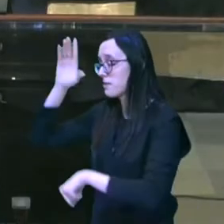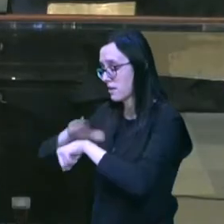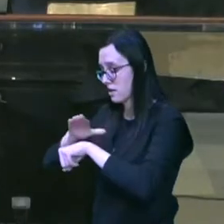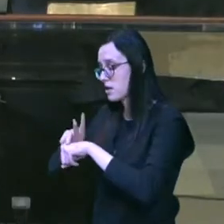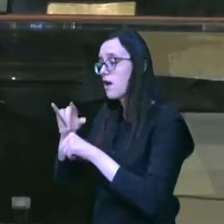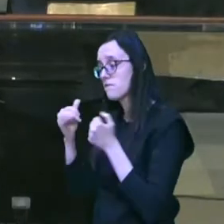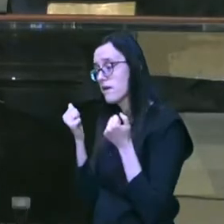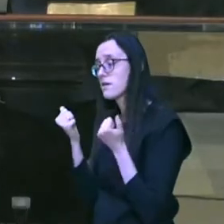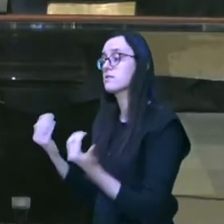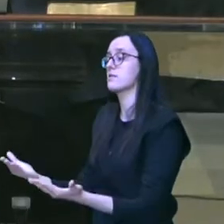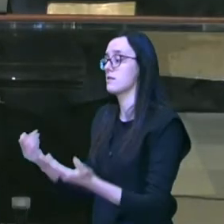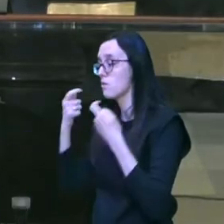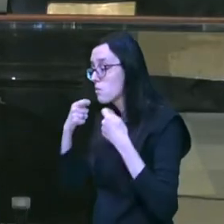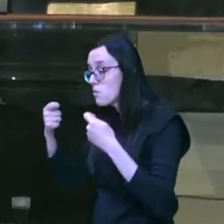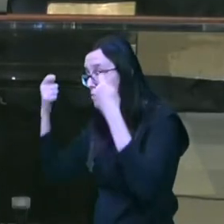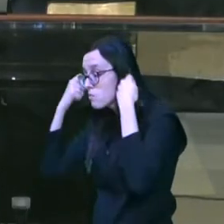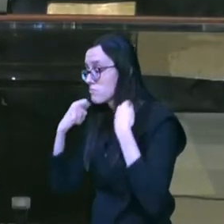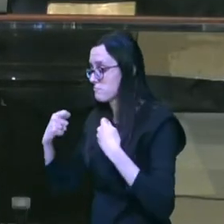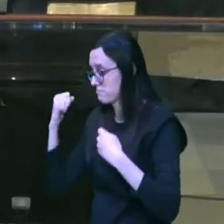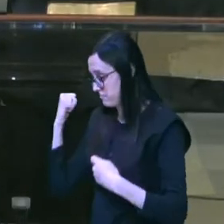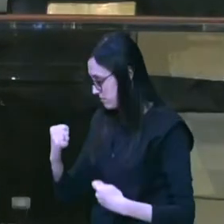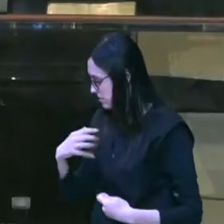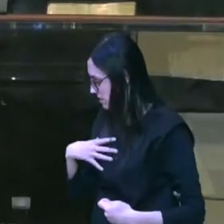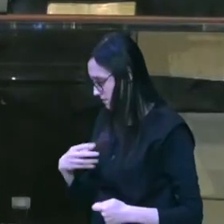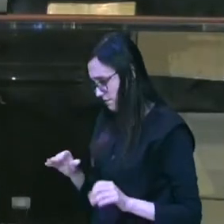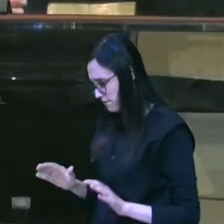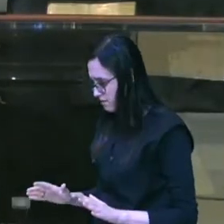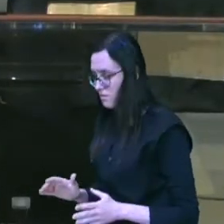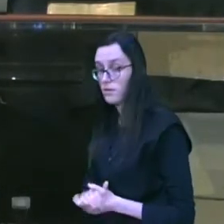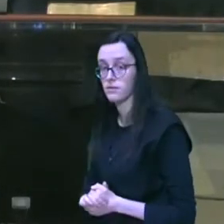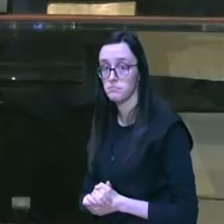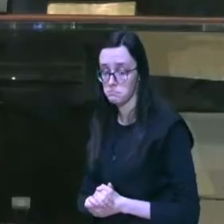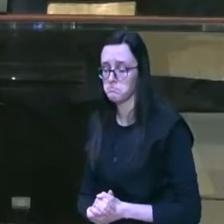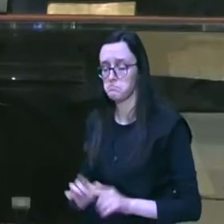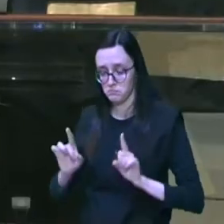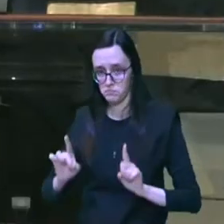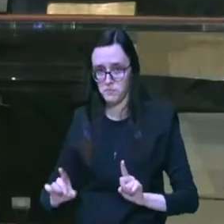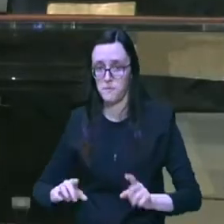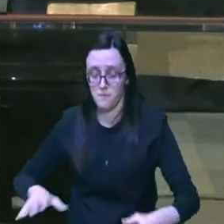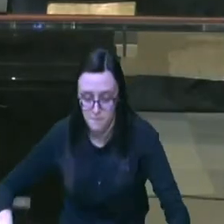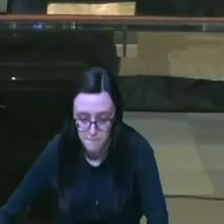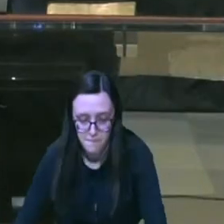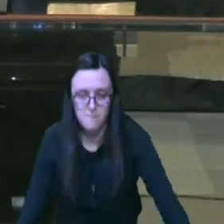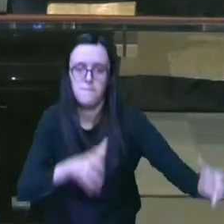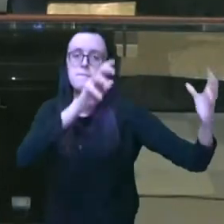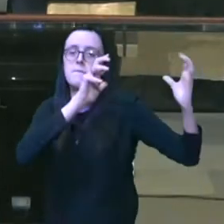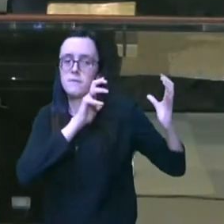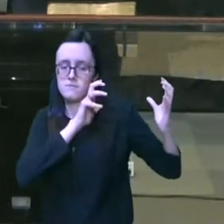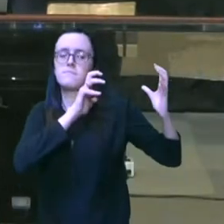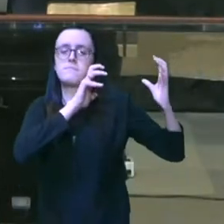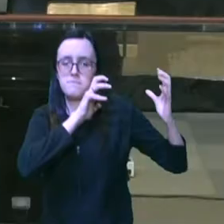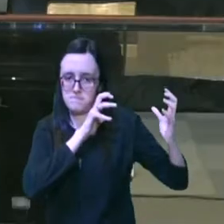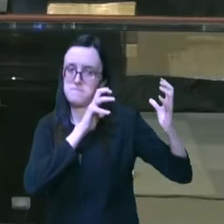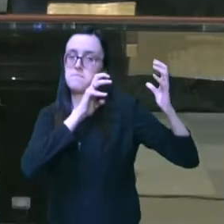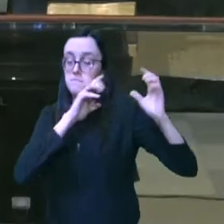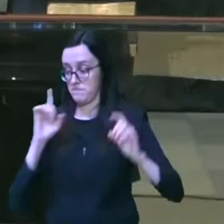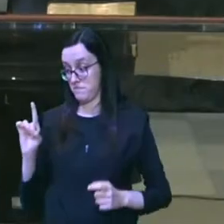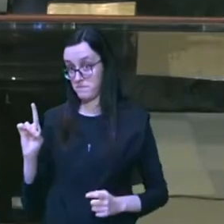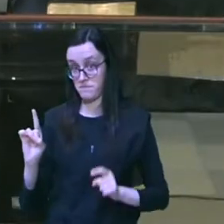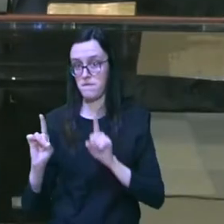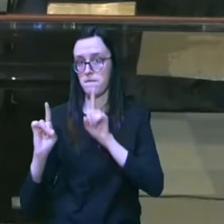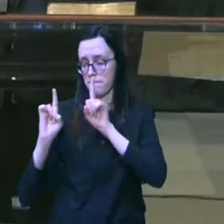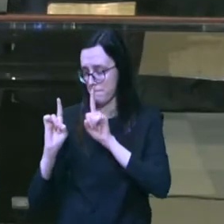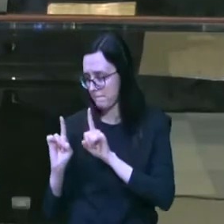há de prover o cordeiro para o holocausto meu filho e os dois continuaram a caminhar juntos e quando chegaram ao lugar